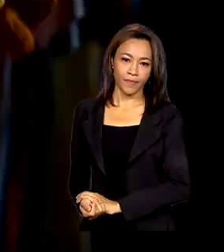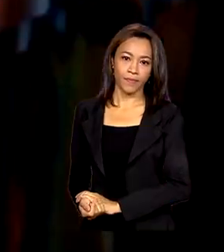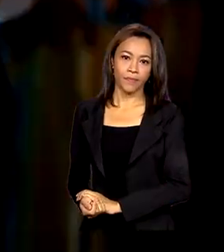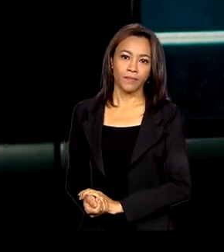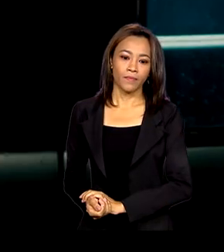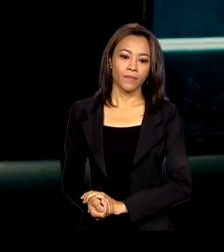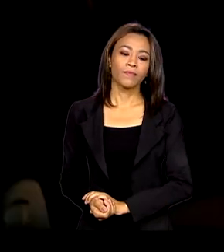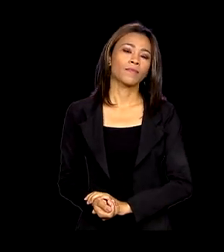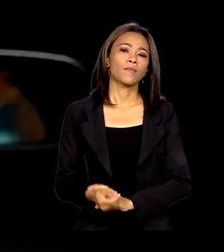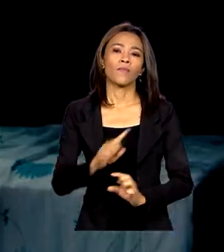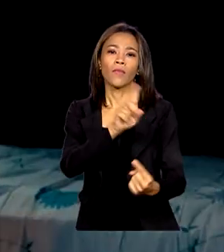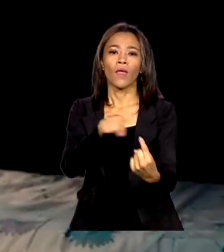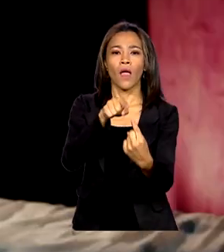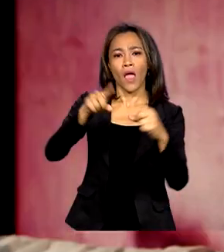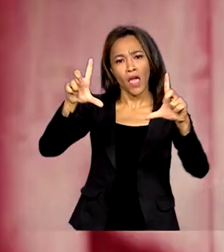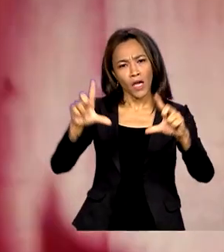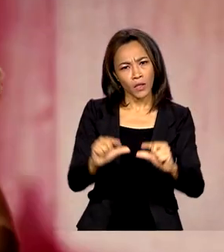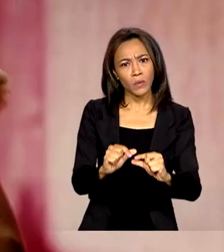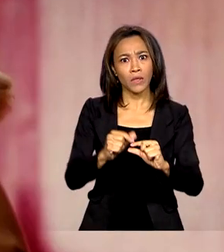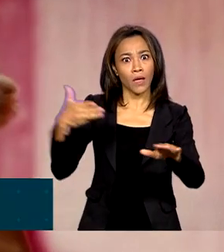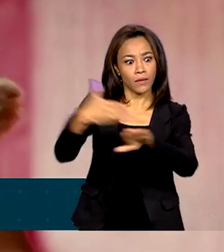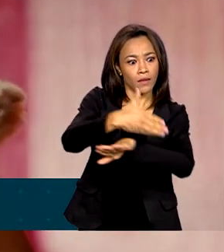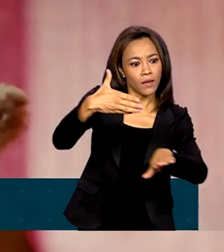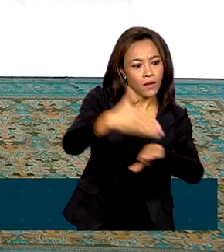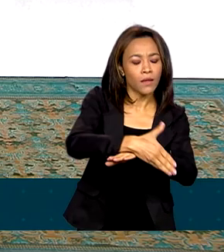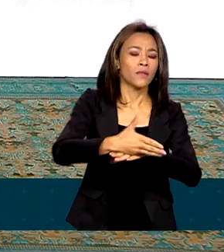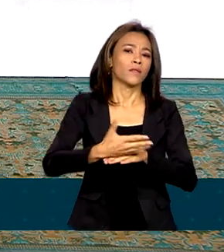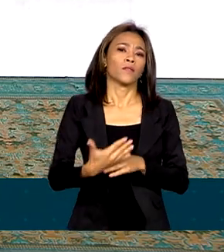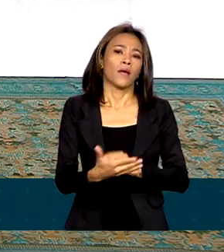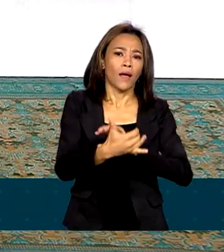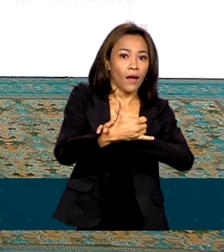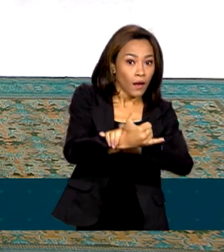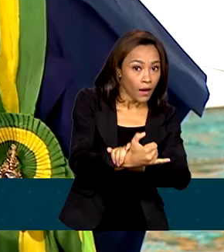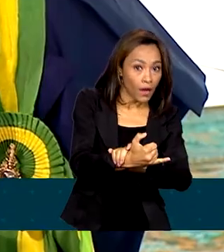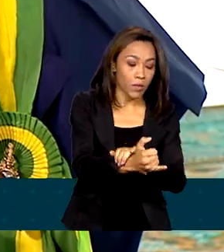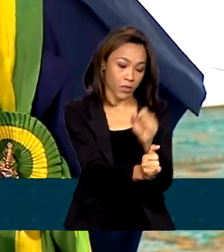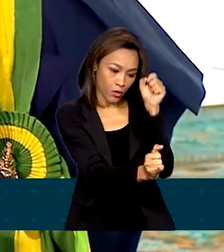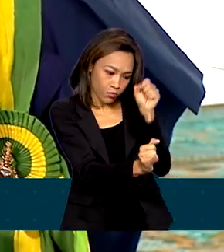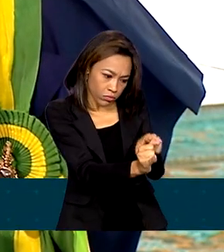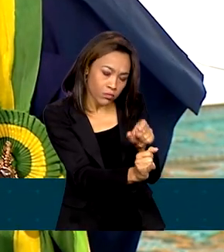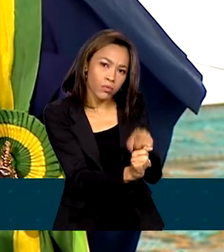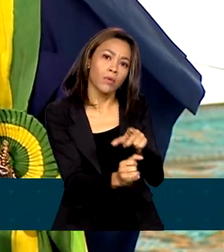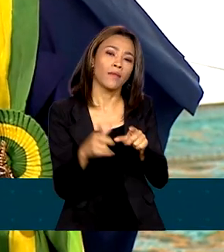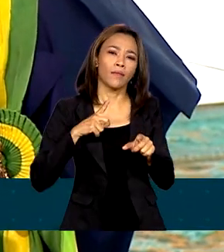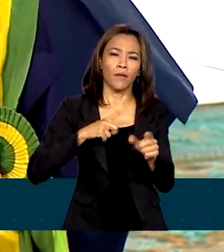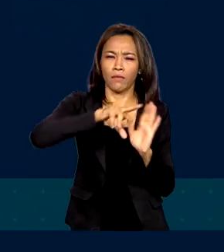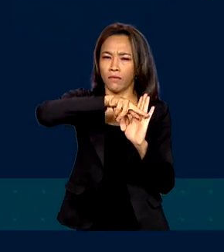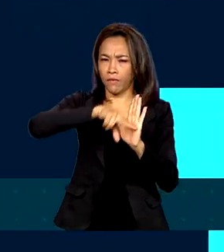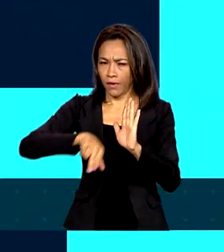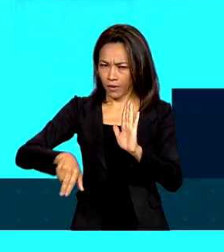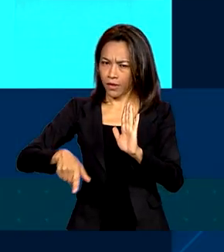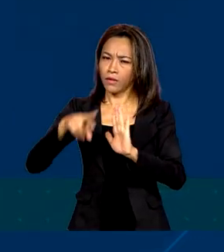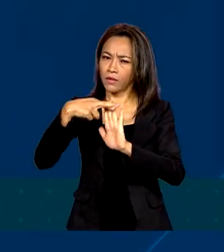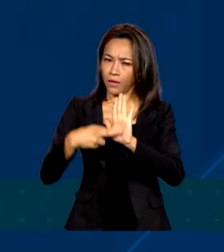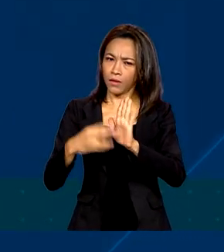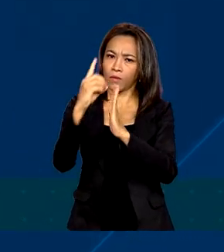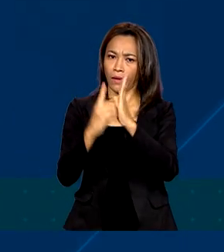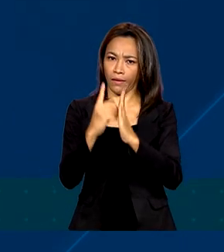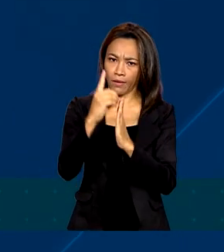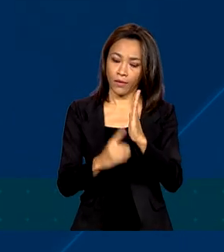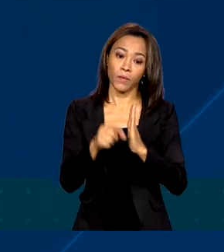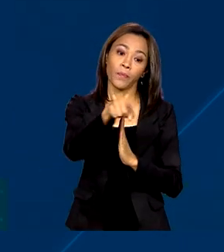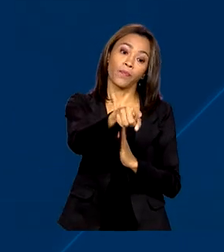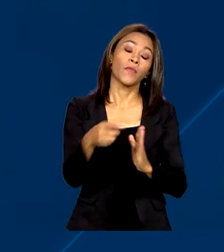Para reduzir o acesso às armas e munições, o decreto contém diversas determinações. Ele suspende a